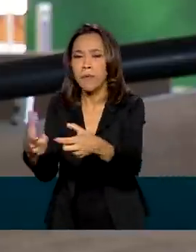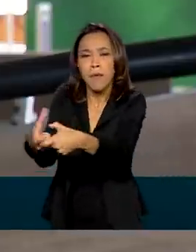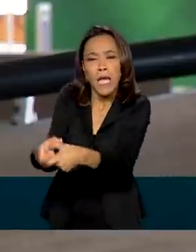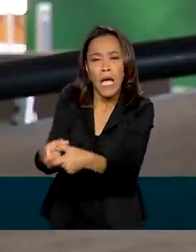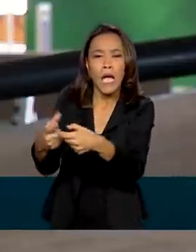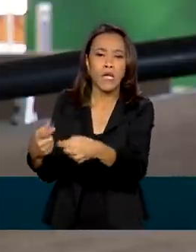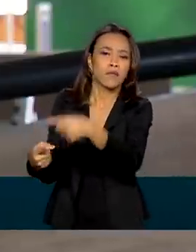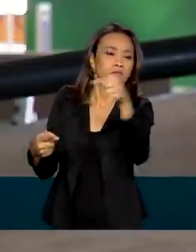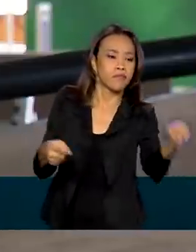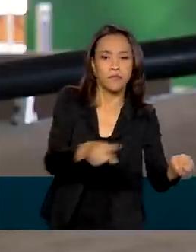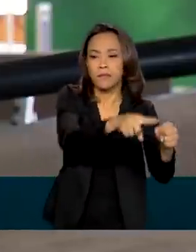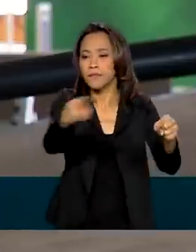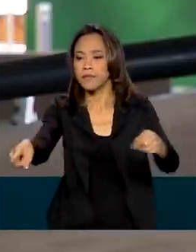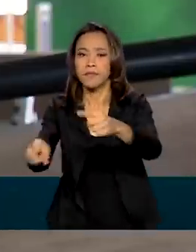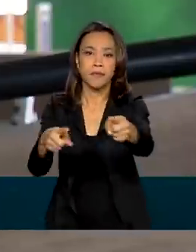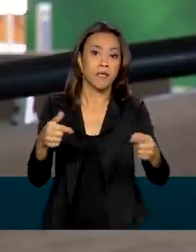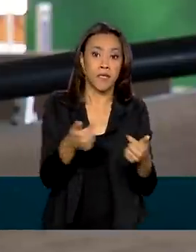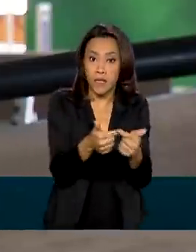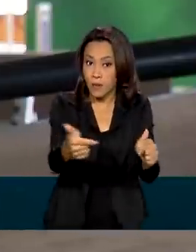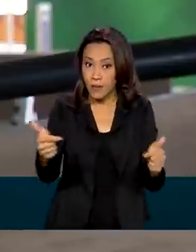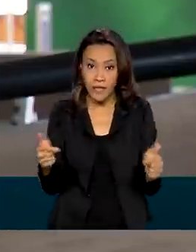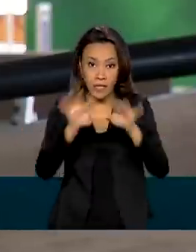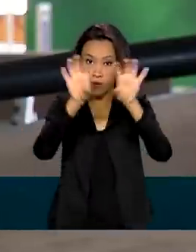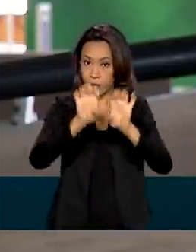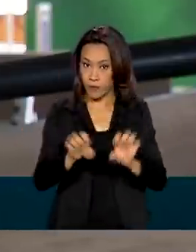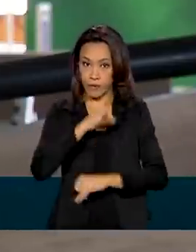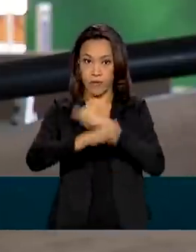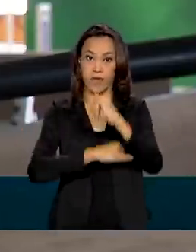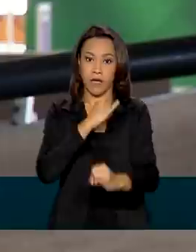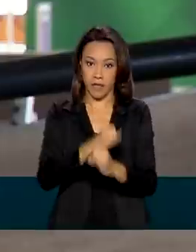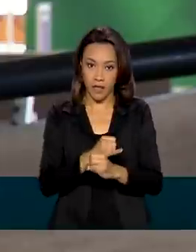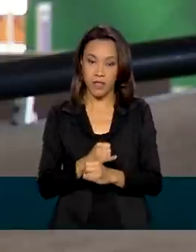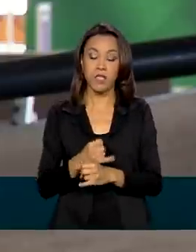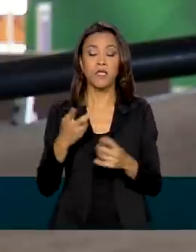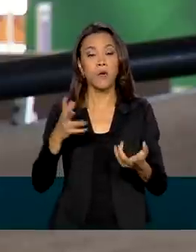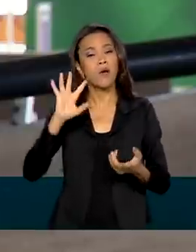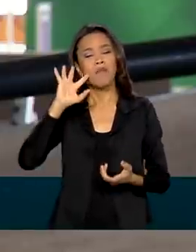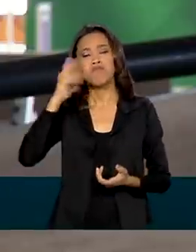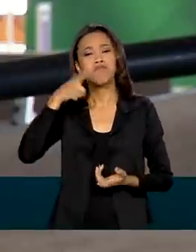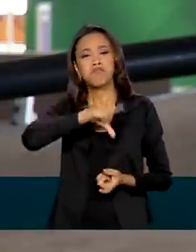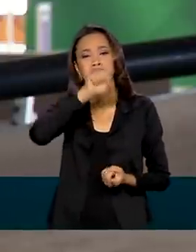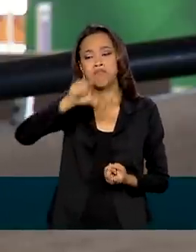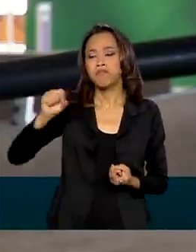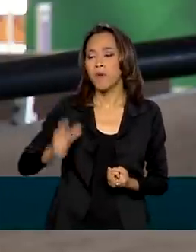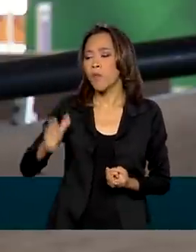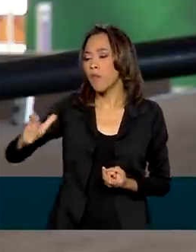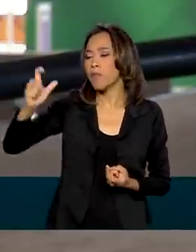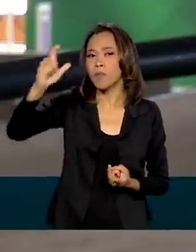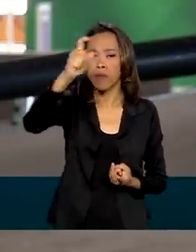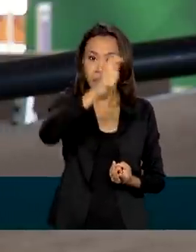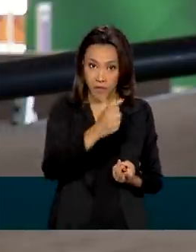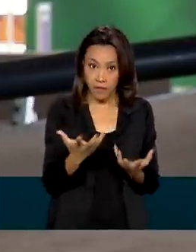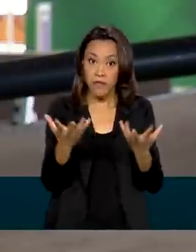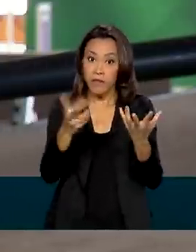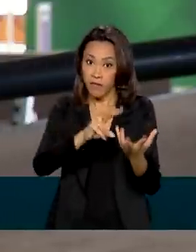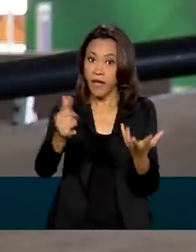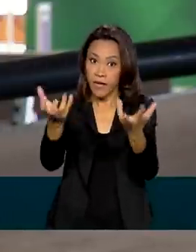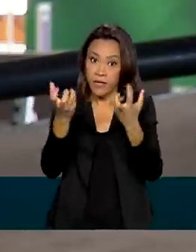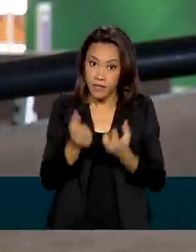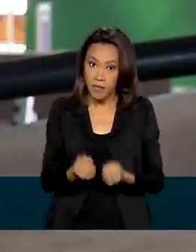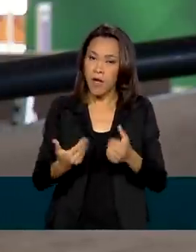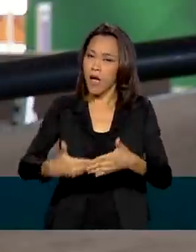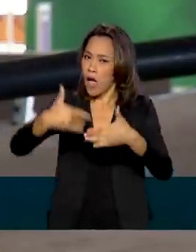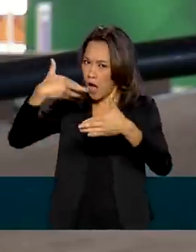possuem essa infraestrutura. A definição, então, das localidades que vão receber a rede de fibra ótica, ela foi